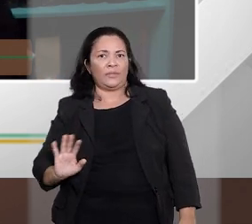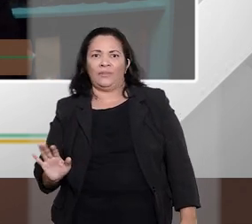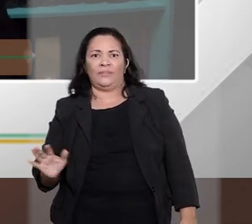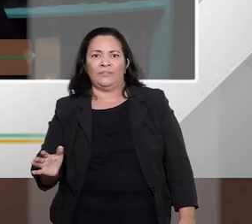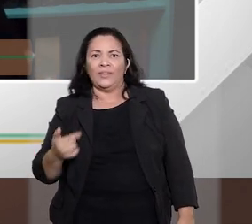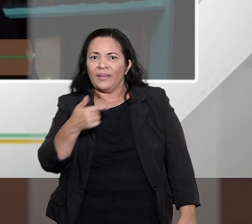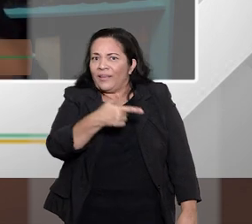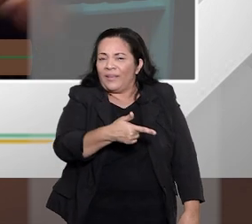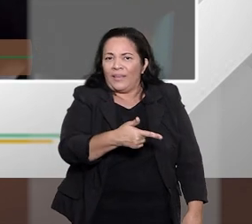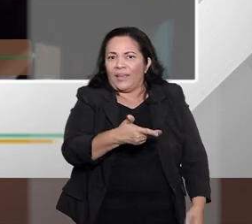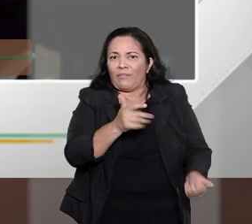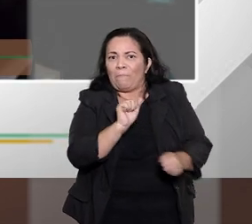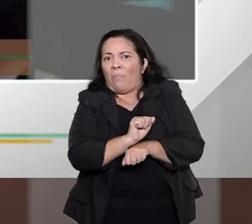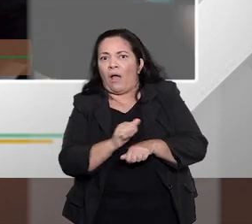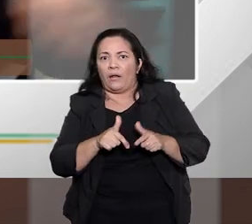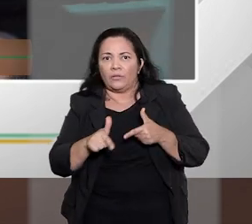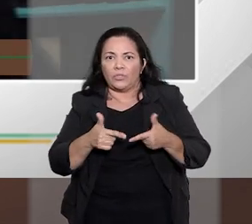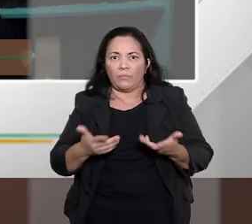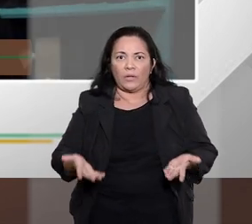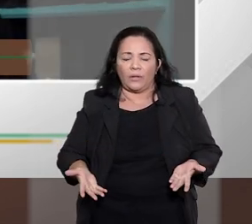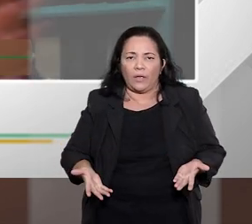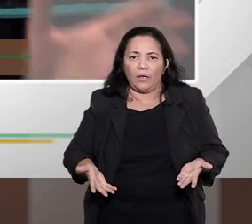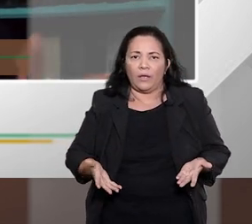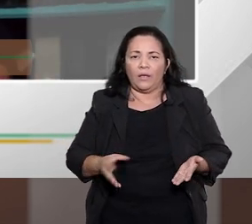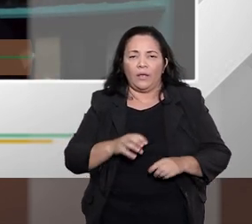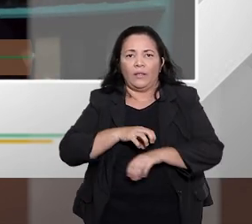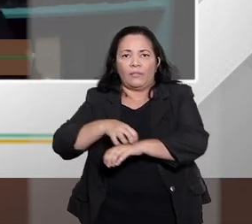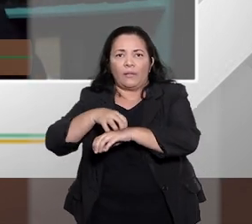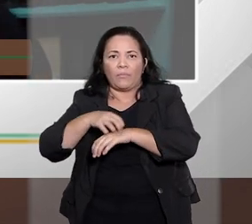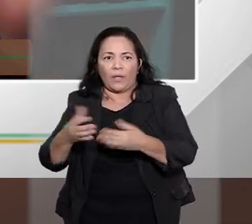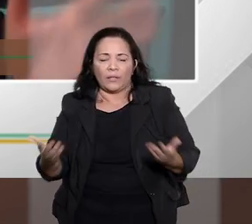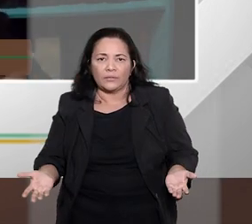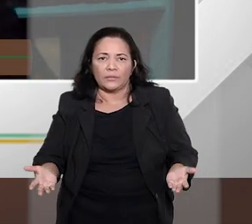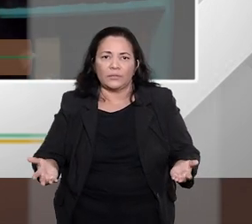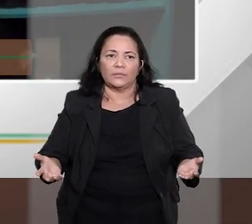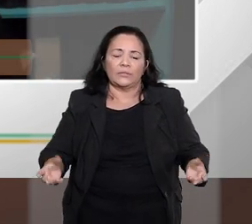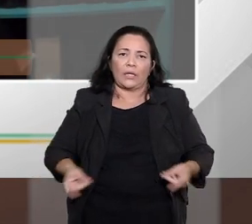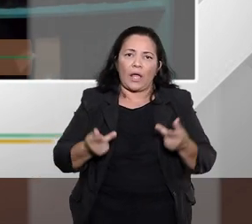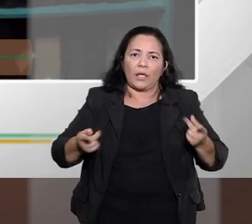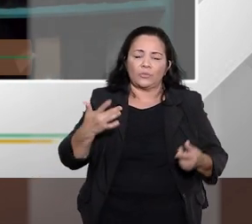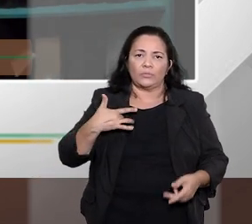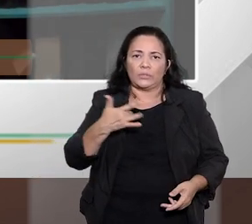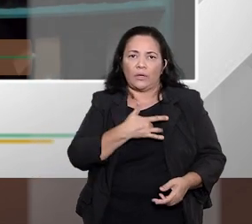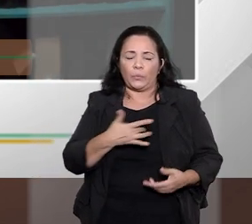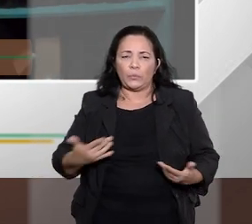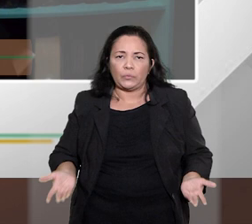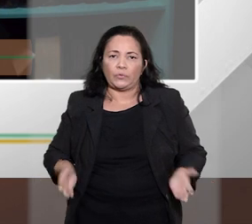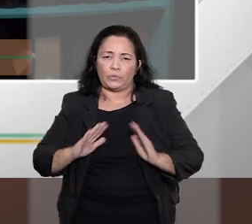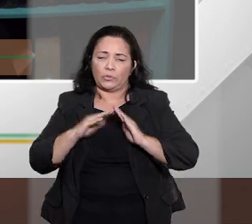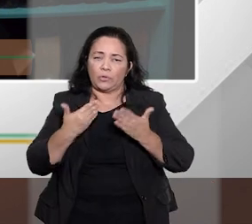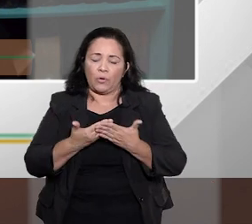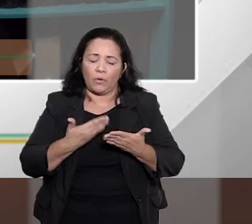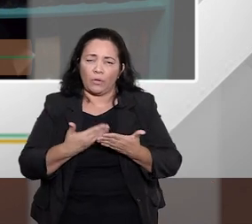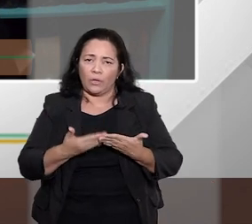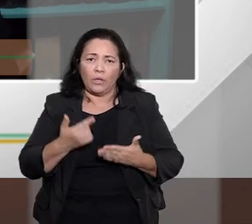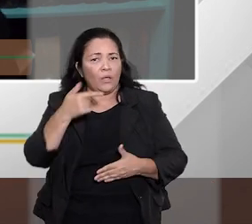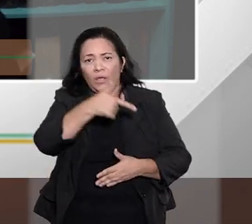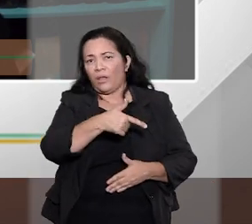precisa se locomover, precisa ter despesas, tem despesas com saúde, eventualmente com educação, com uma série de